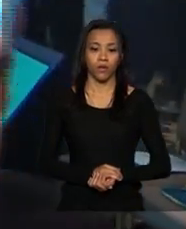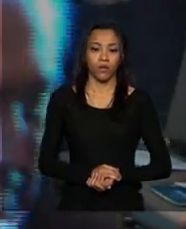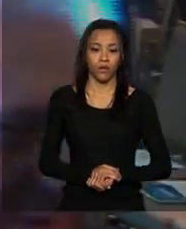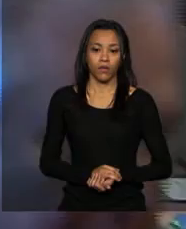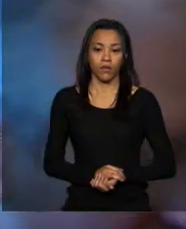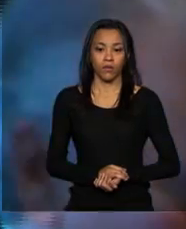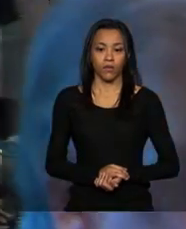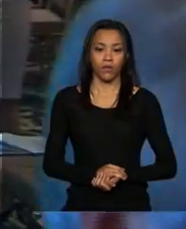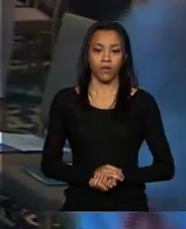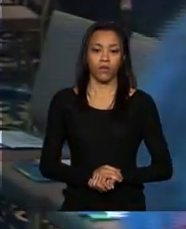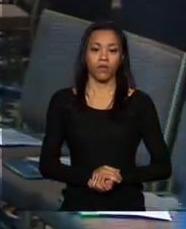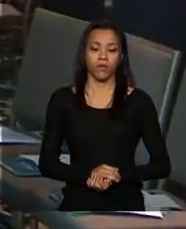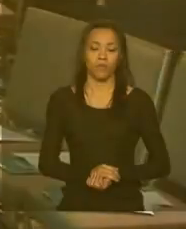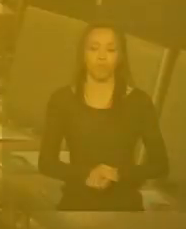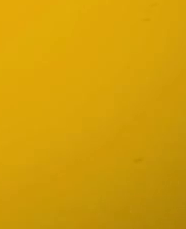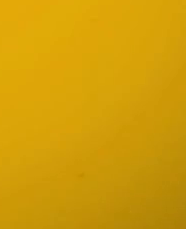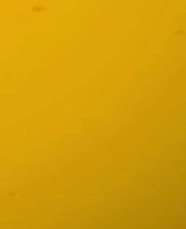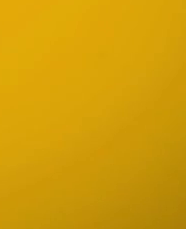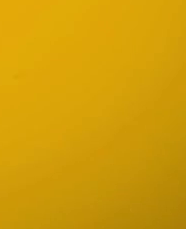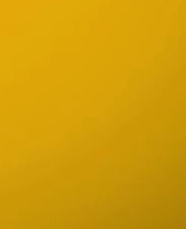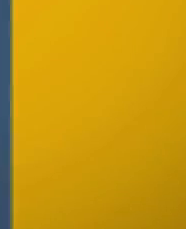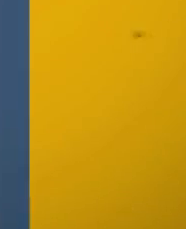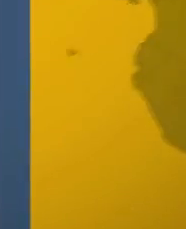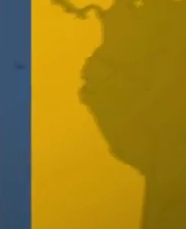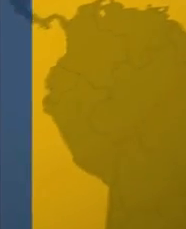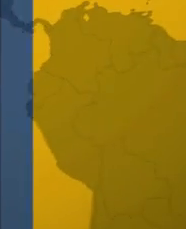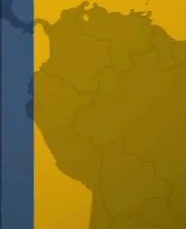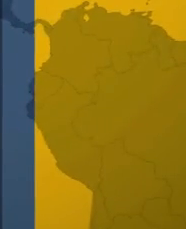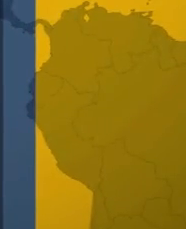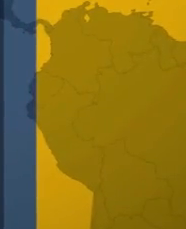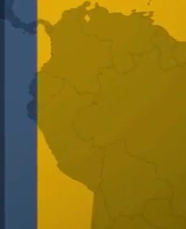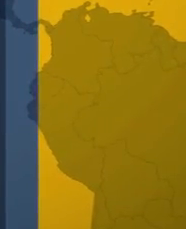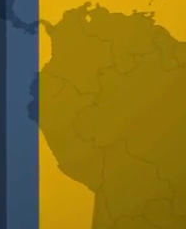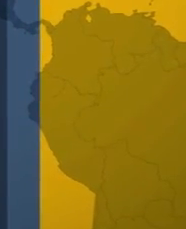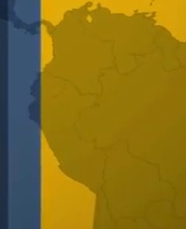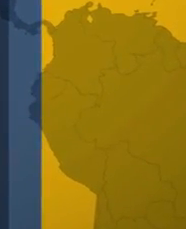Obrigada. Obrigada. Obrigada.